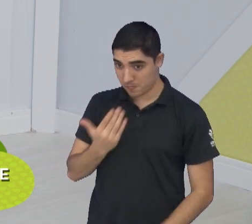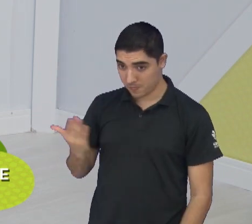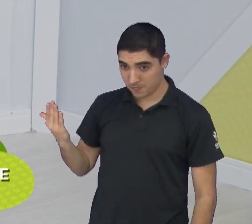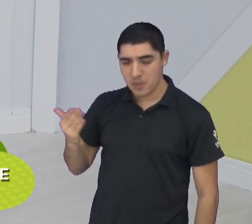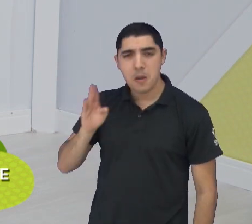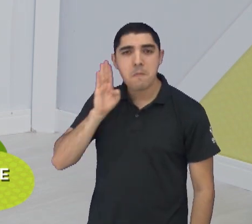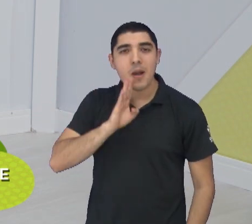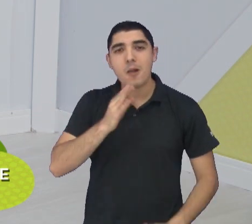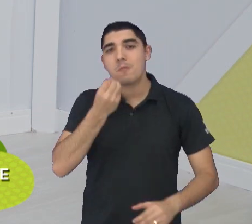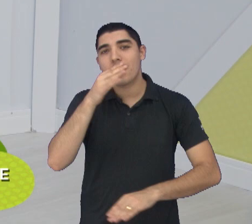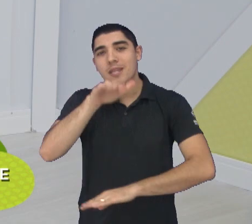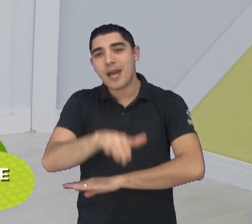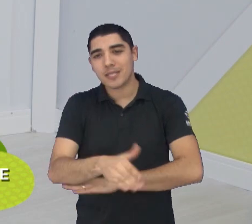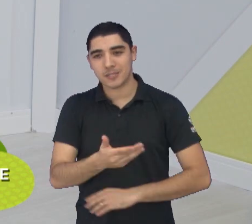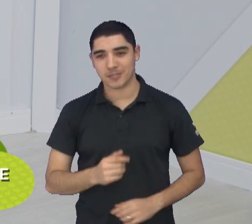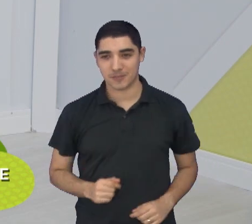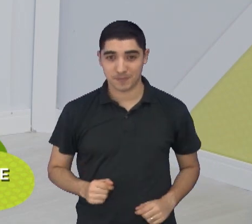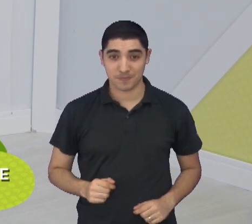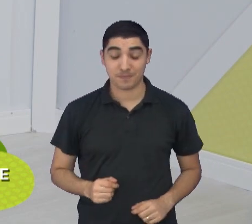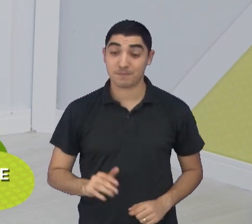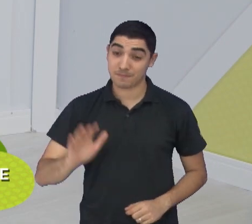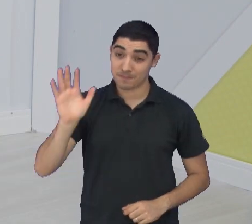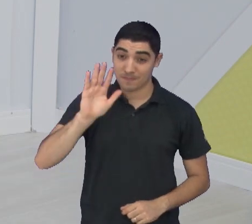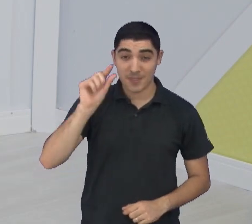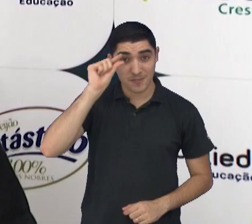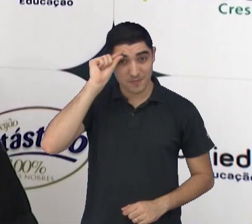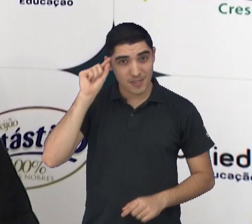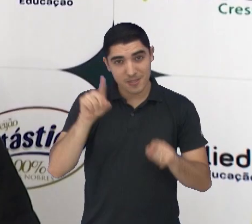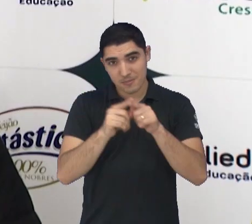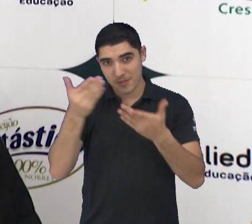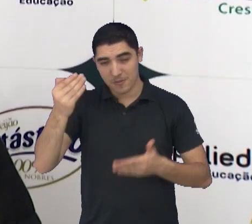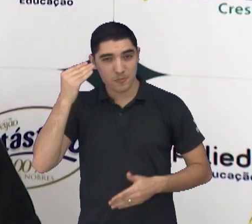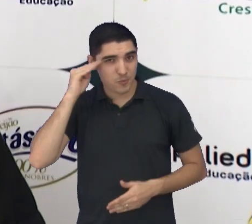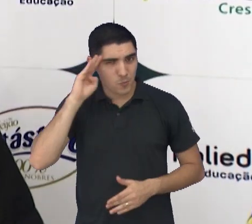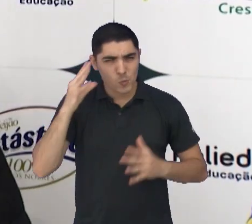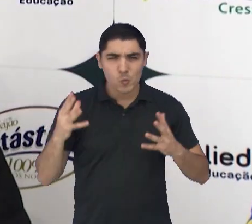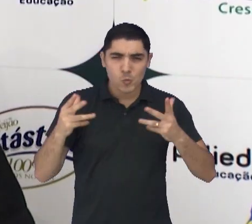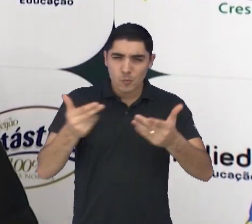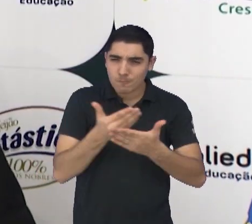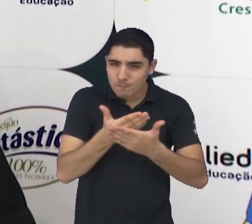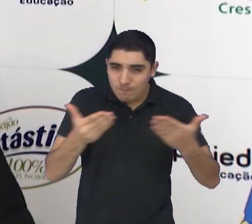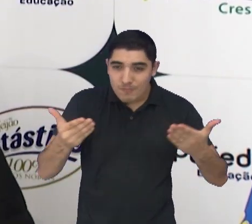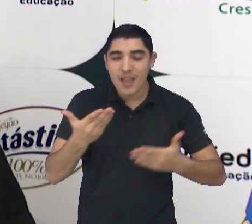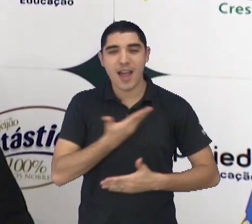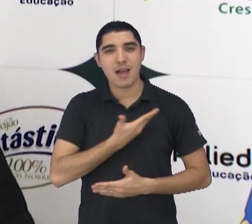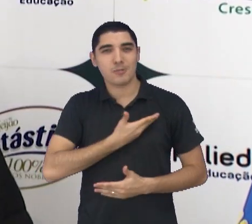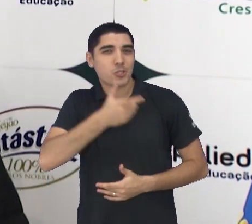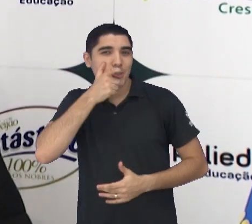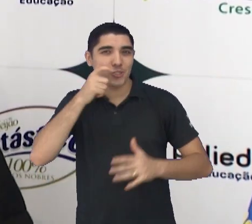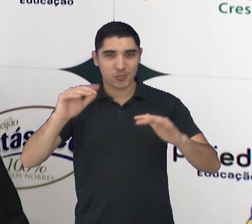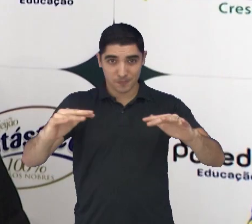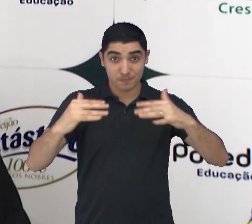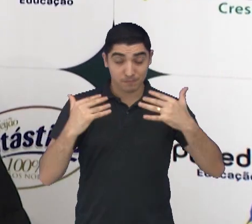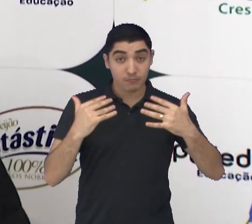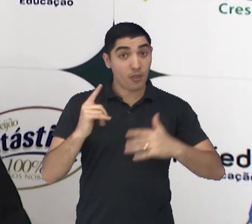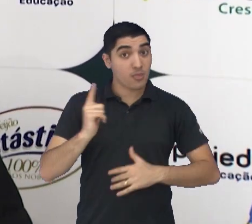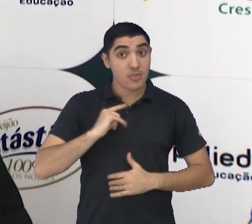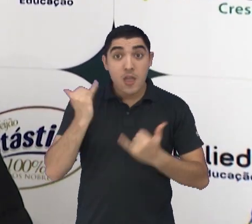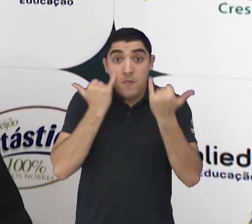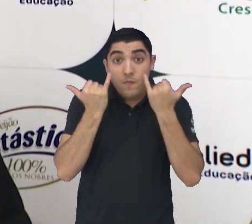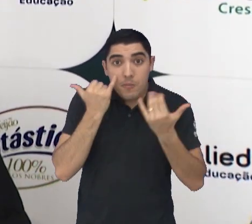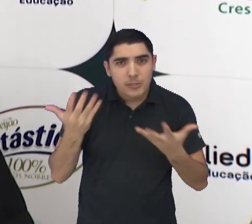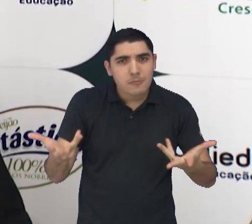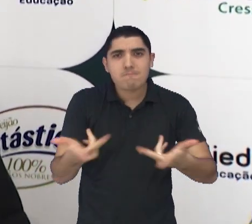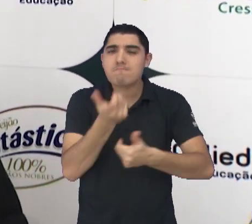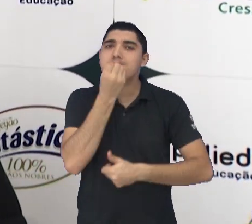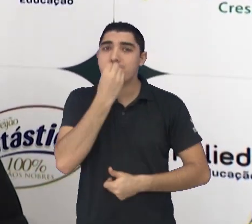Diz aí, Paulito, boa tarde. Olá, Vieira. Bruno Cachilho e todos os amigos ligados no Hora do Esporte. Tem notícia boa para